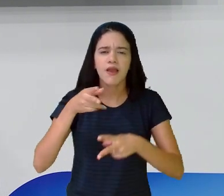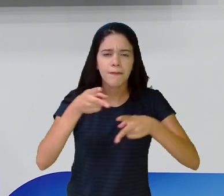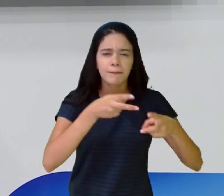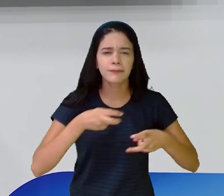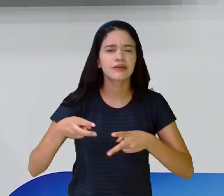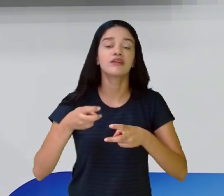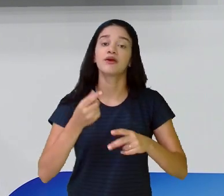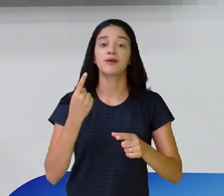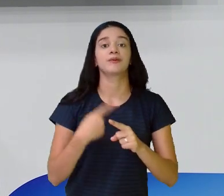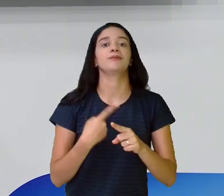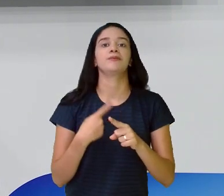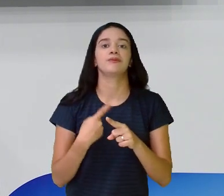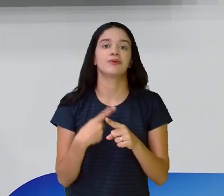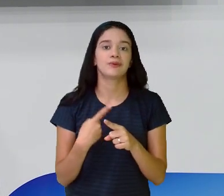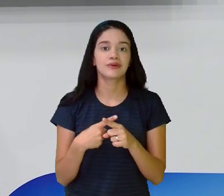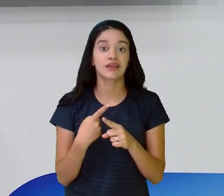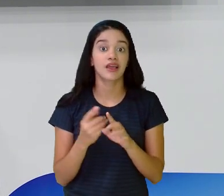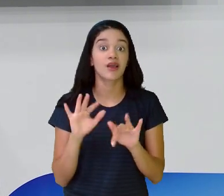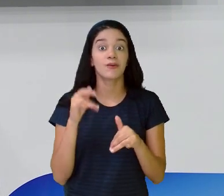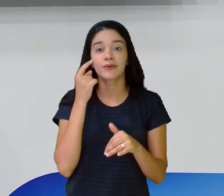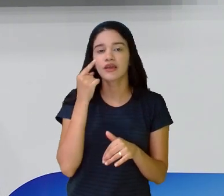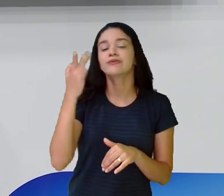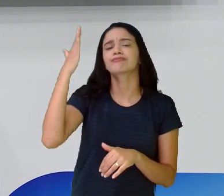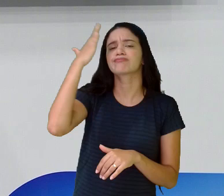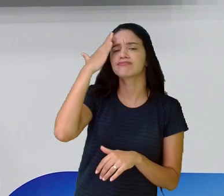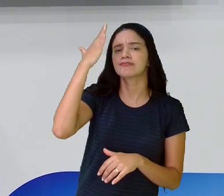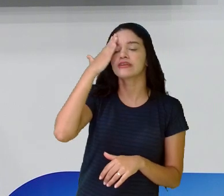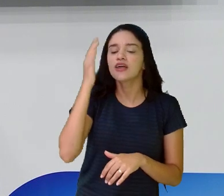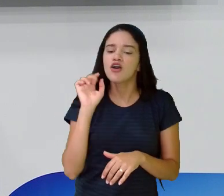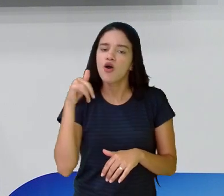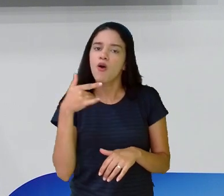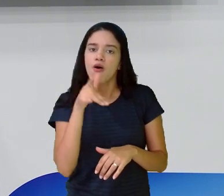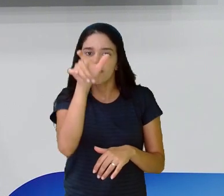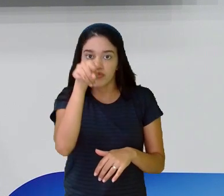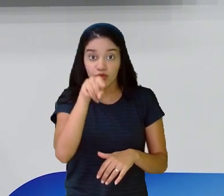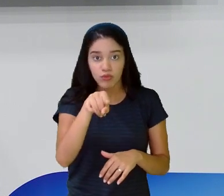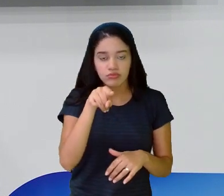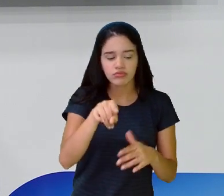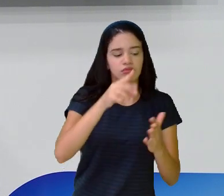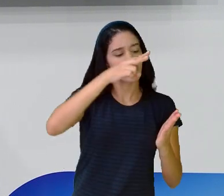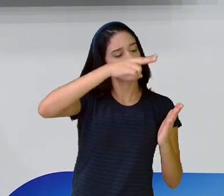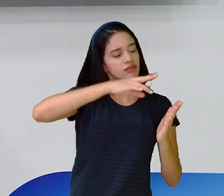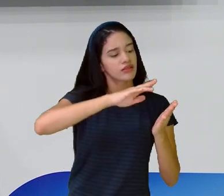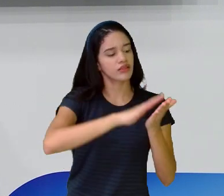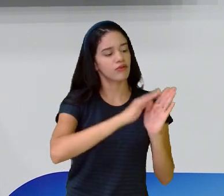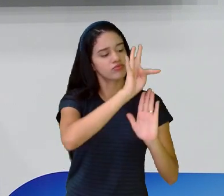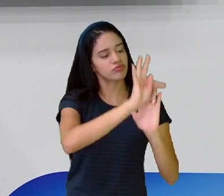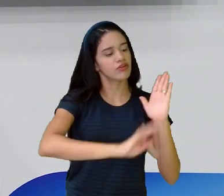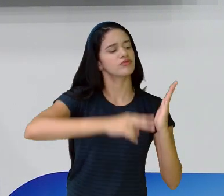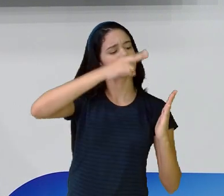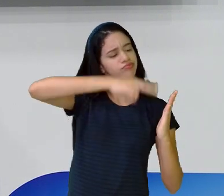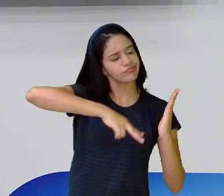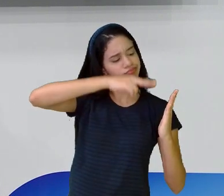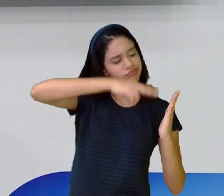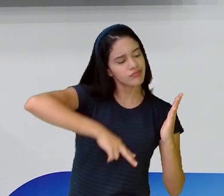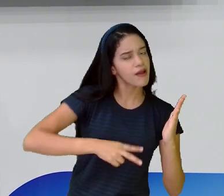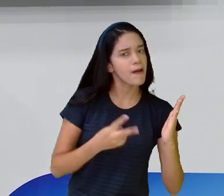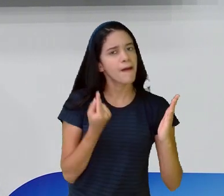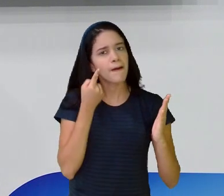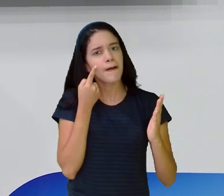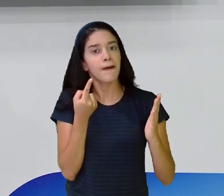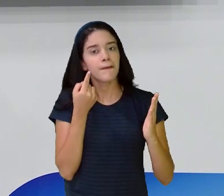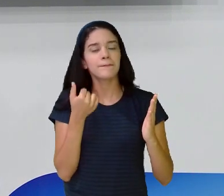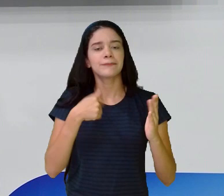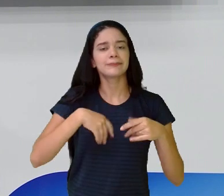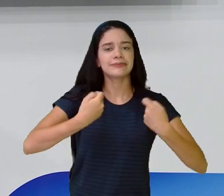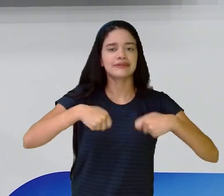observação, porque isso é uma interpretação. Quando você está lendo, a ler algum texto e você precisa ter uma pergunta,